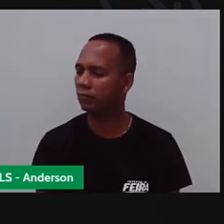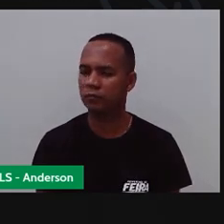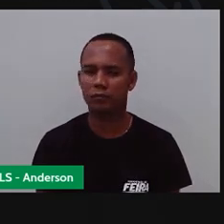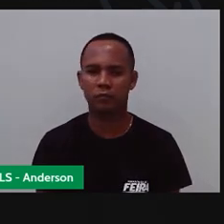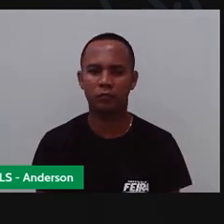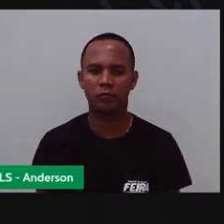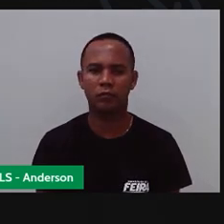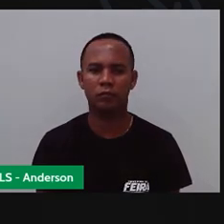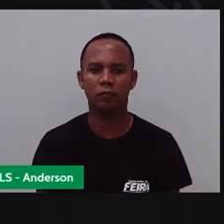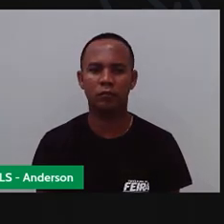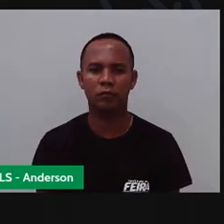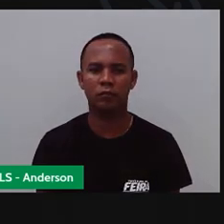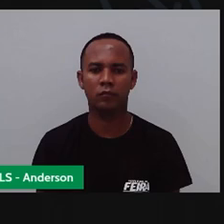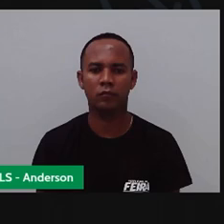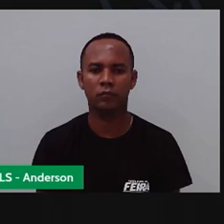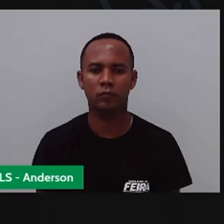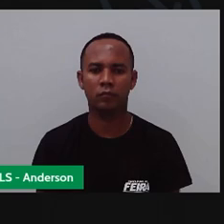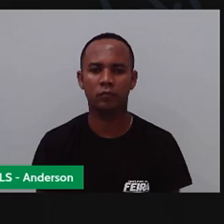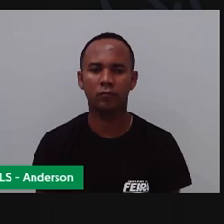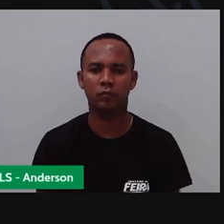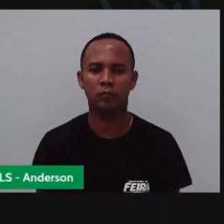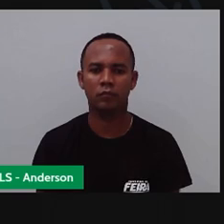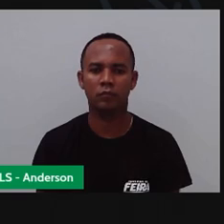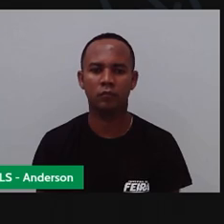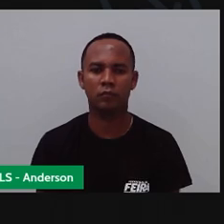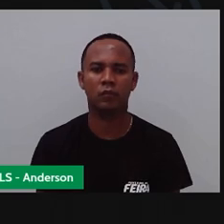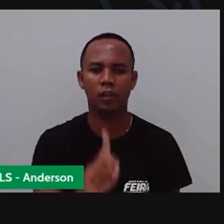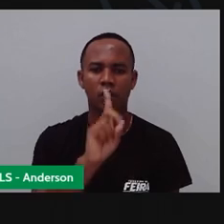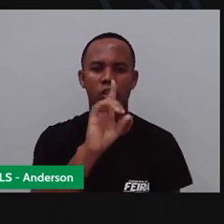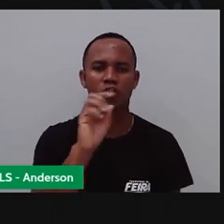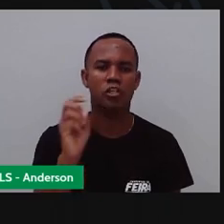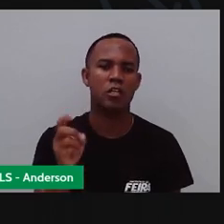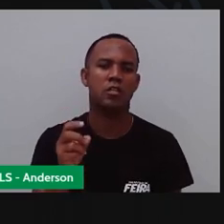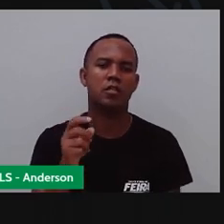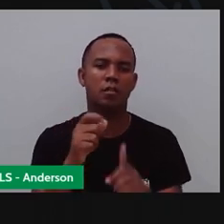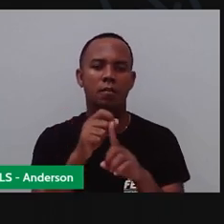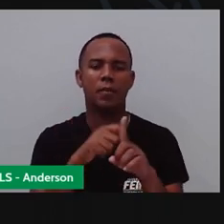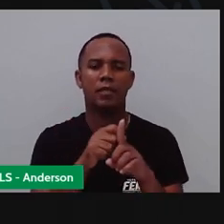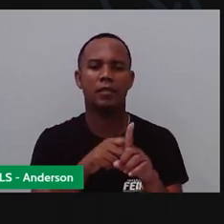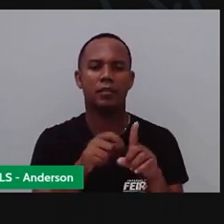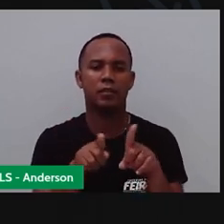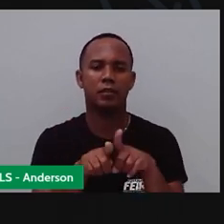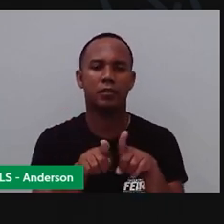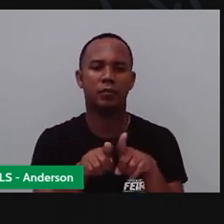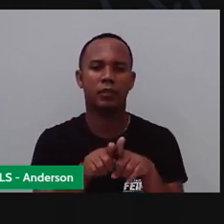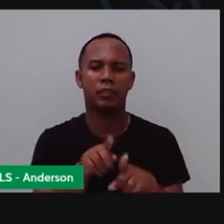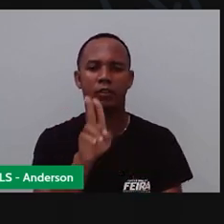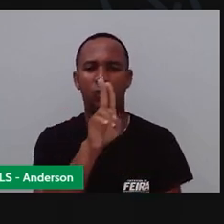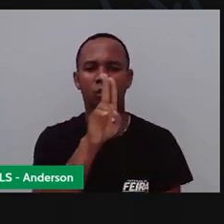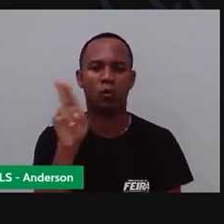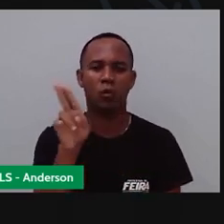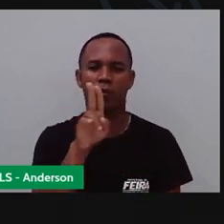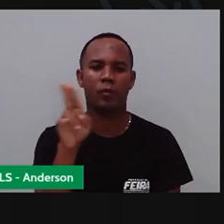Viram? Aqui são todos os dias e os meses. Então, aqui gente vai botar o quê? O nome o quê?